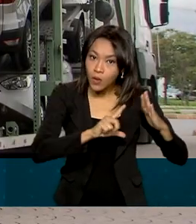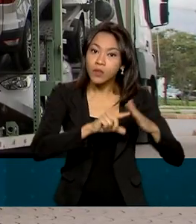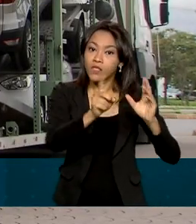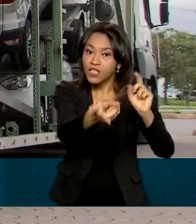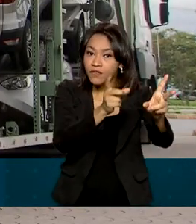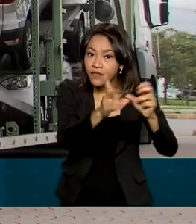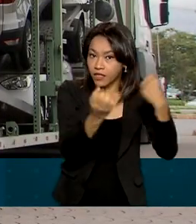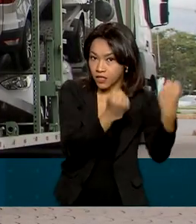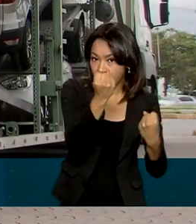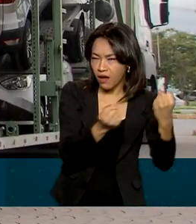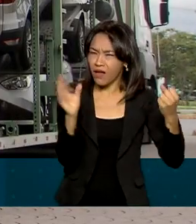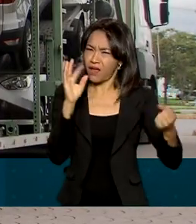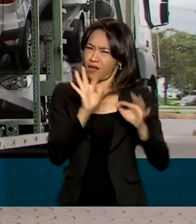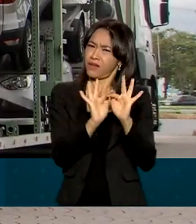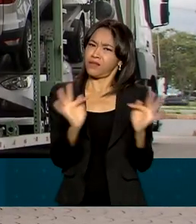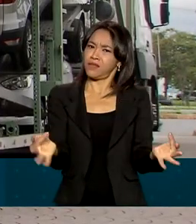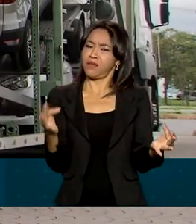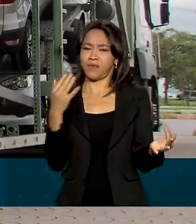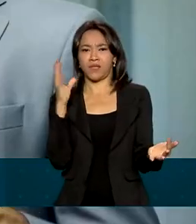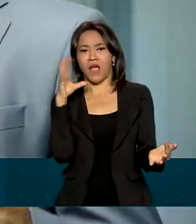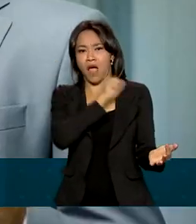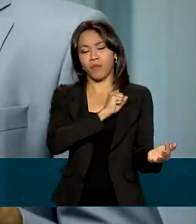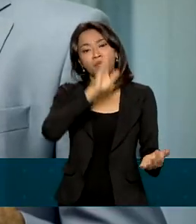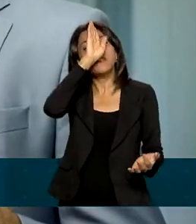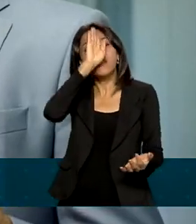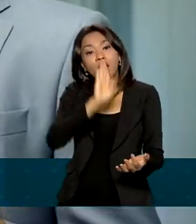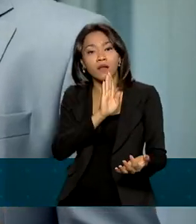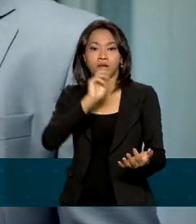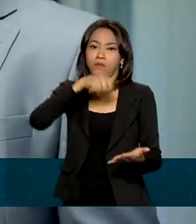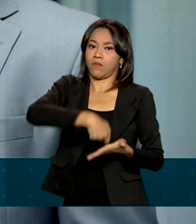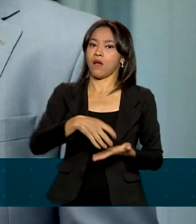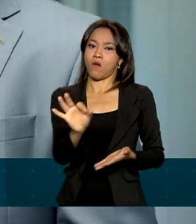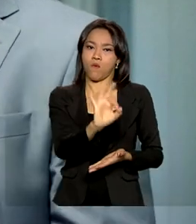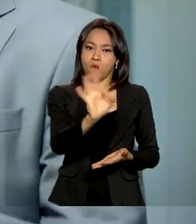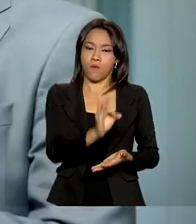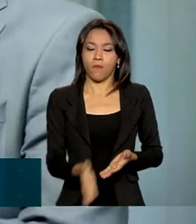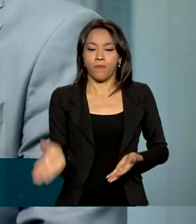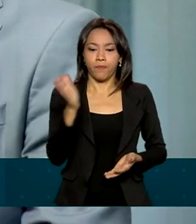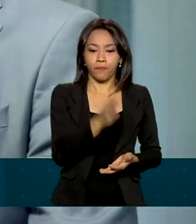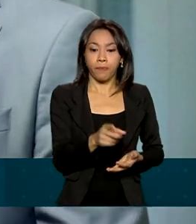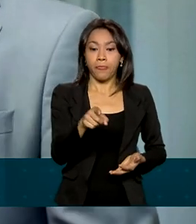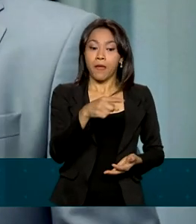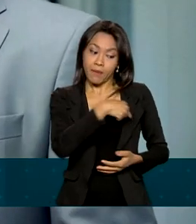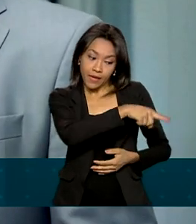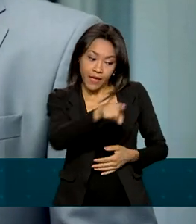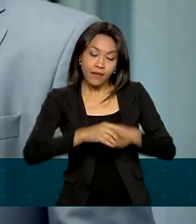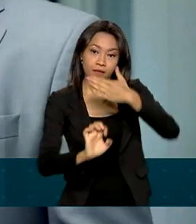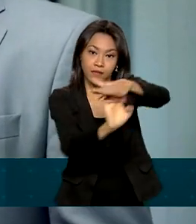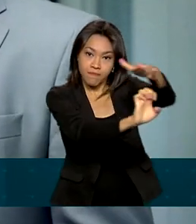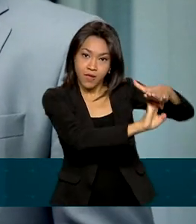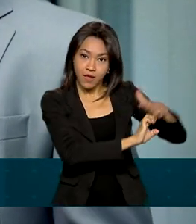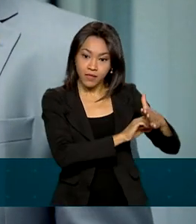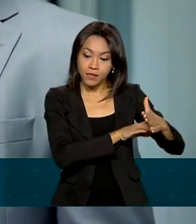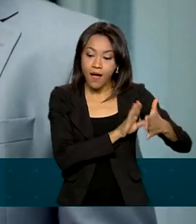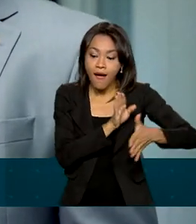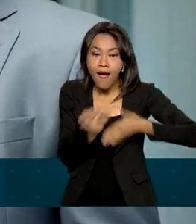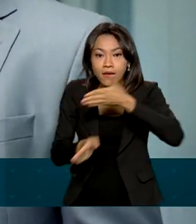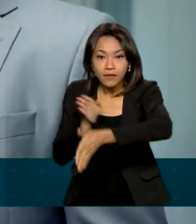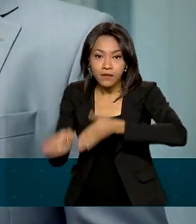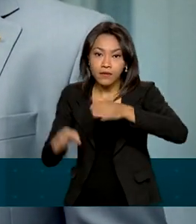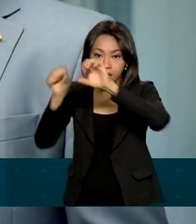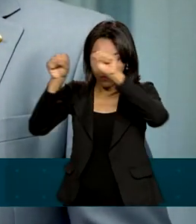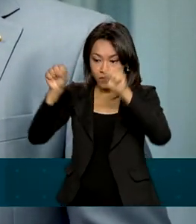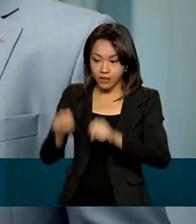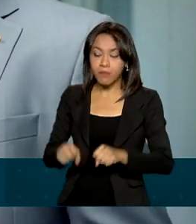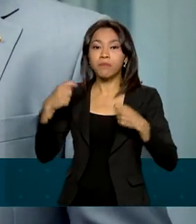é simples e rápido e a adesão é gratuita. Para que as concessionárias possam acessar o sistema, é necessário fazer o credenciamento